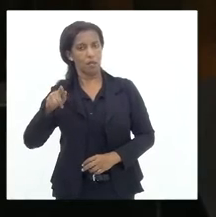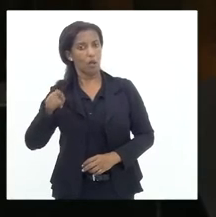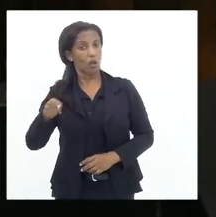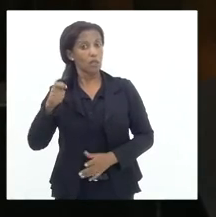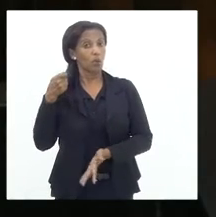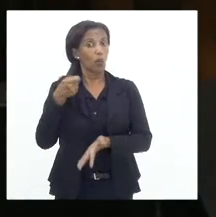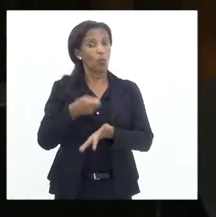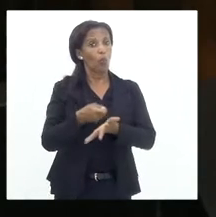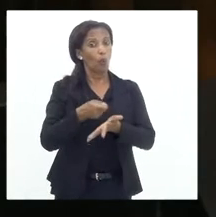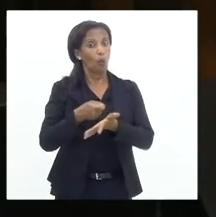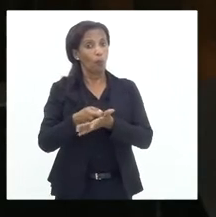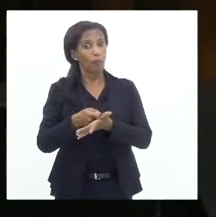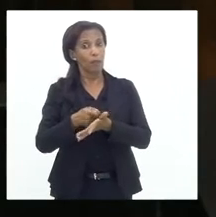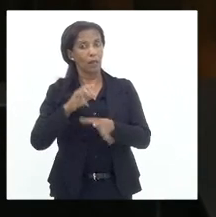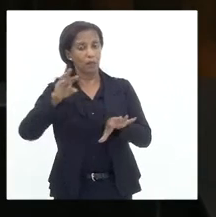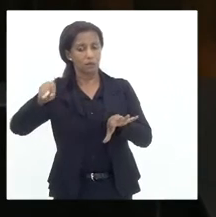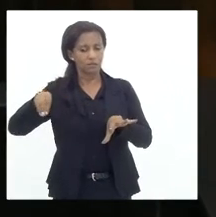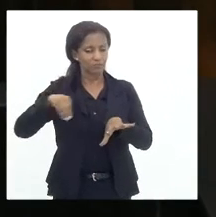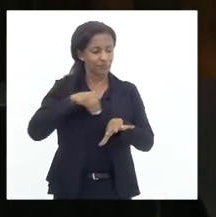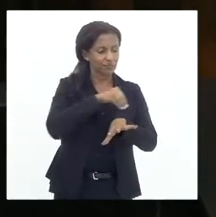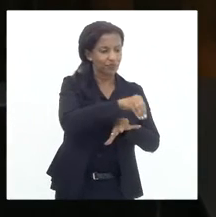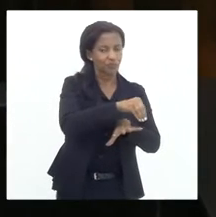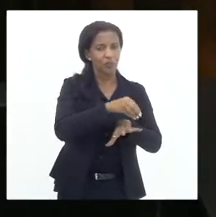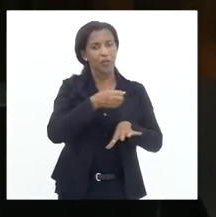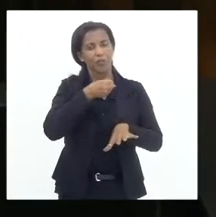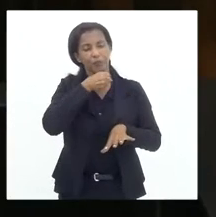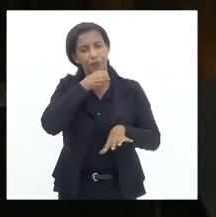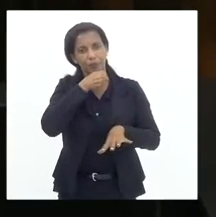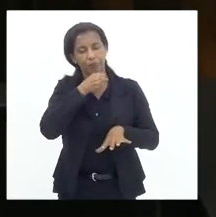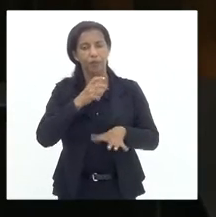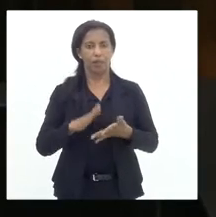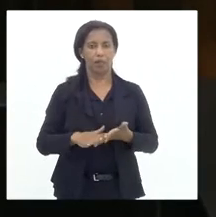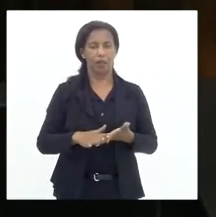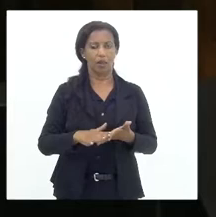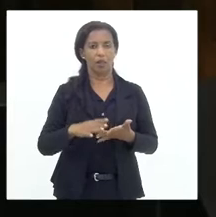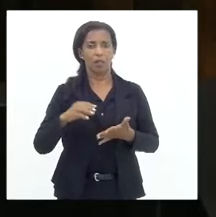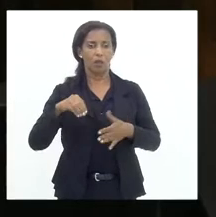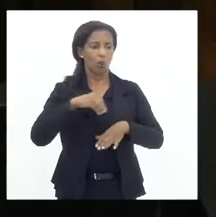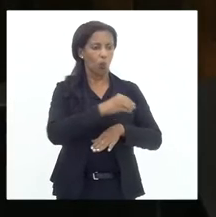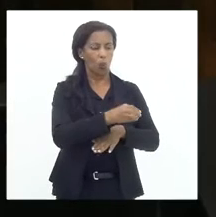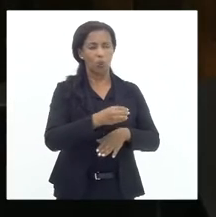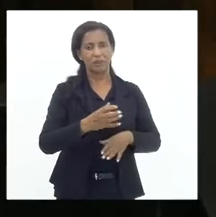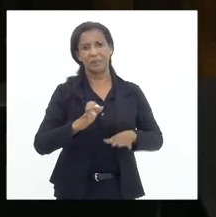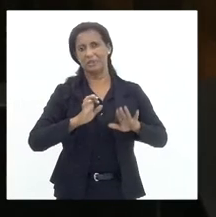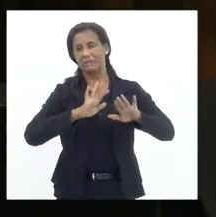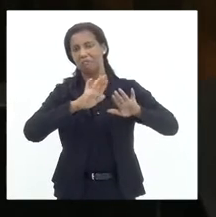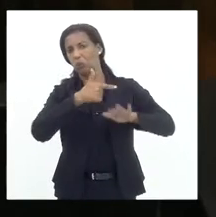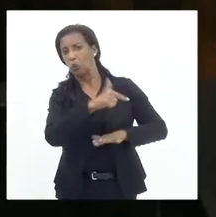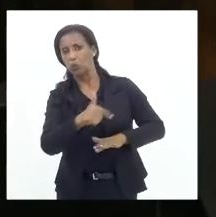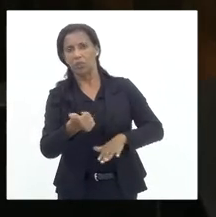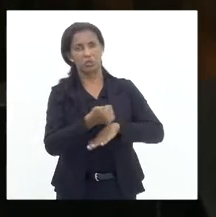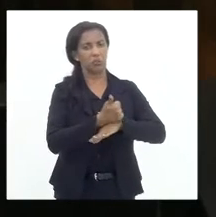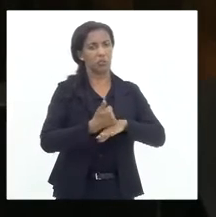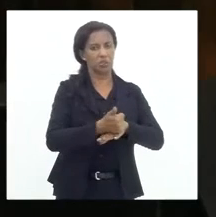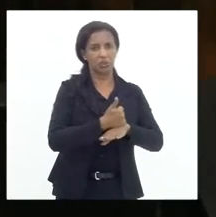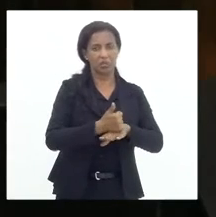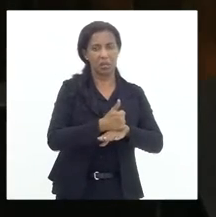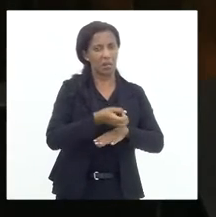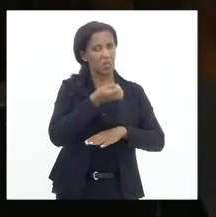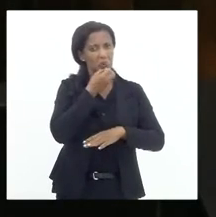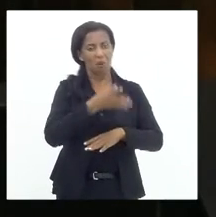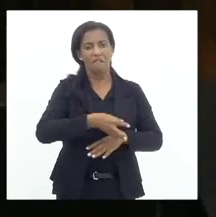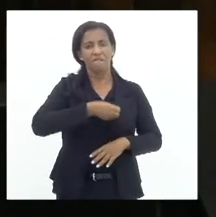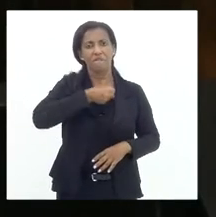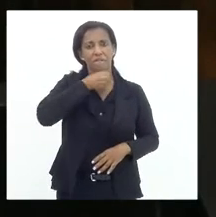colocar composição antiga, composição que não traz conforto, dignidade para o usuário,